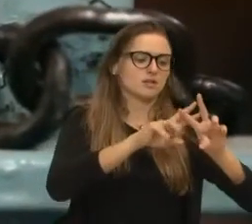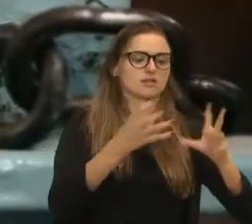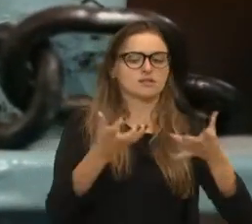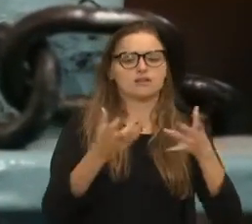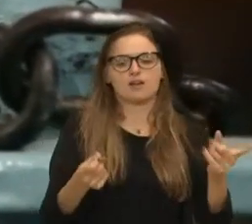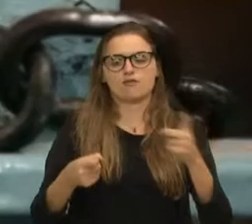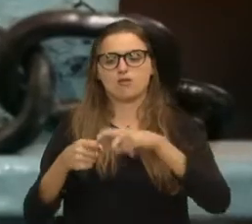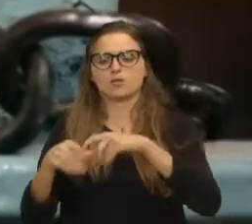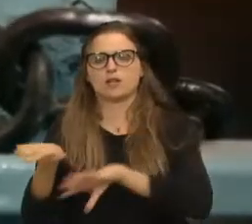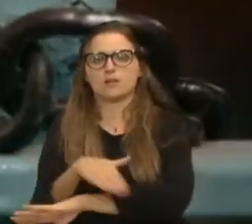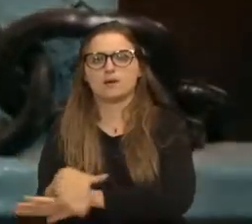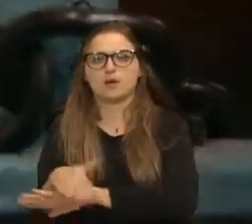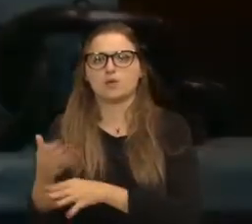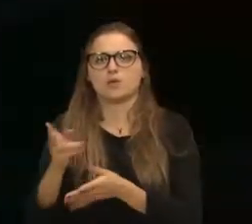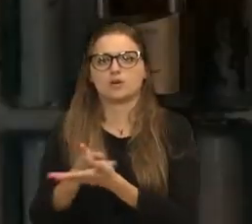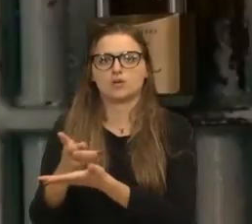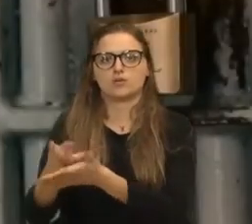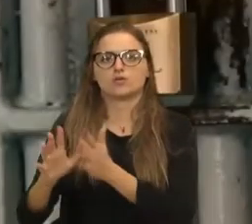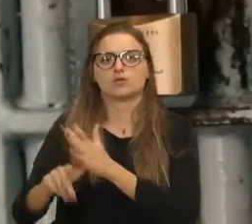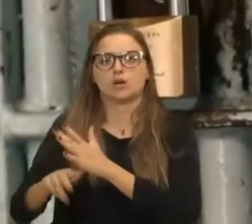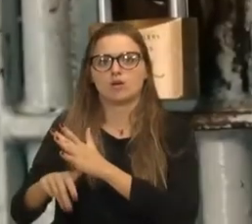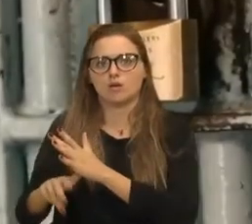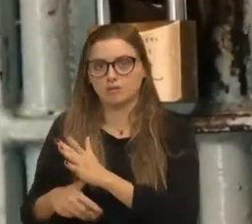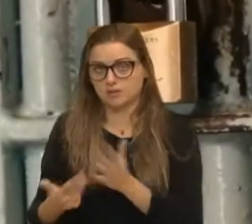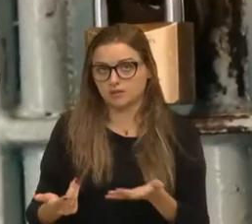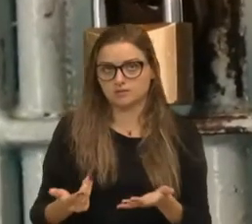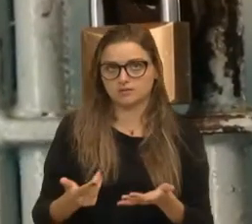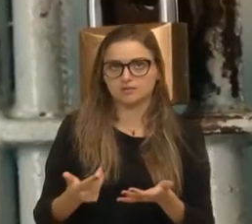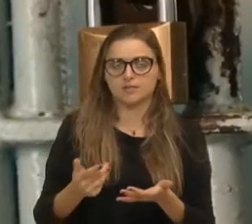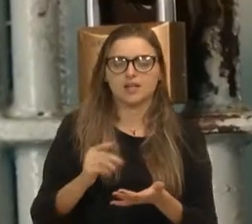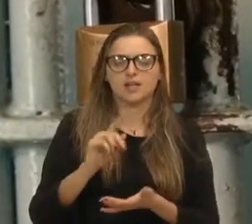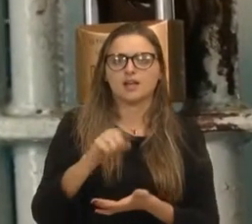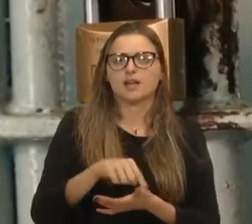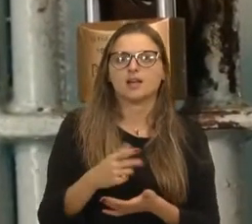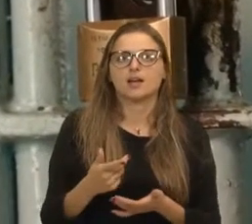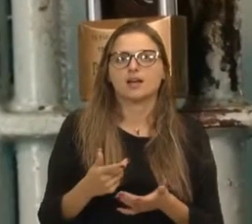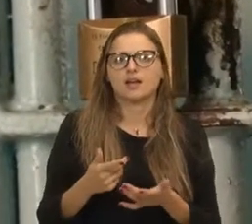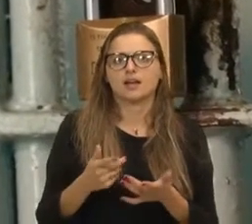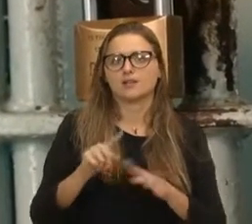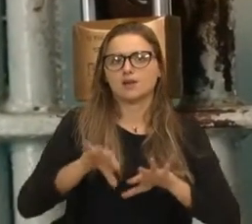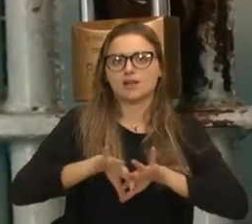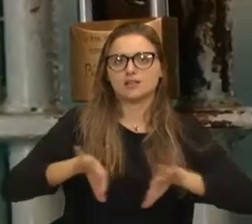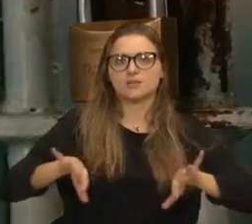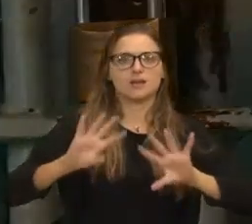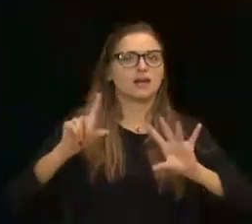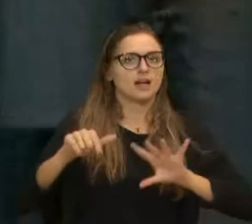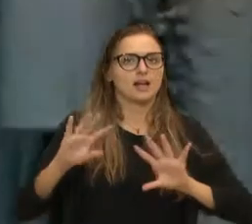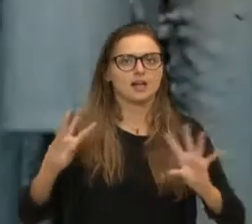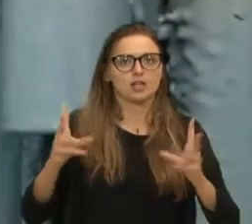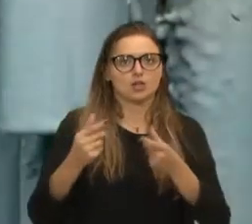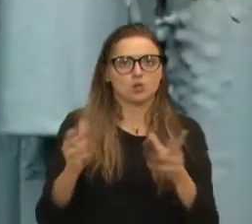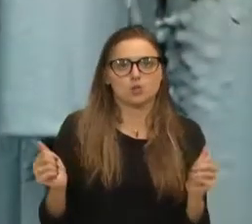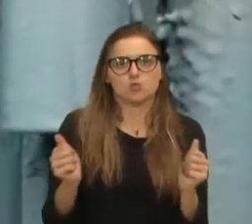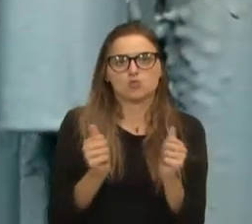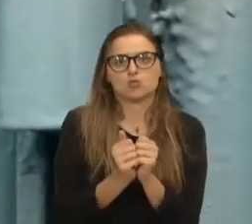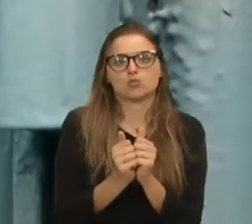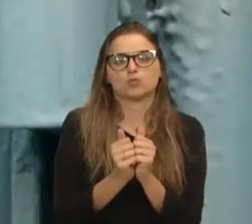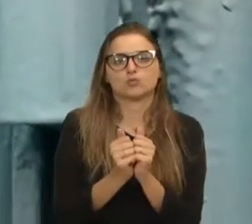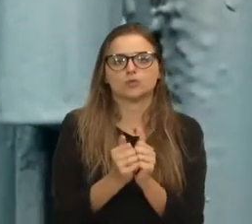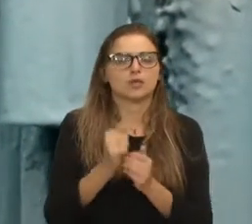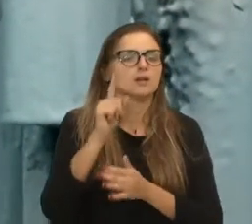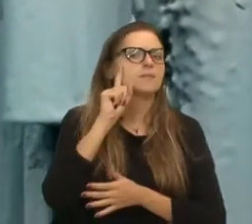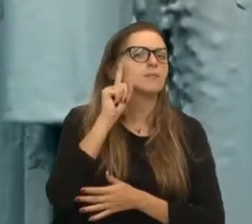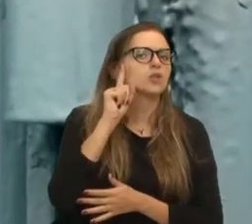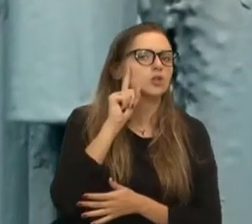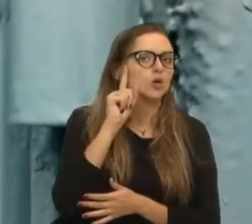a rua e voltar para a mesmas coisas. Não é uma cama separadinha, uma da outra, é todo mundo amutuado um em cima do outro. Todo dia